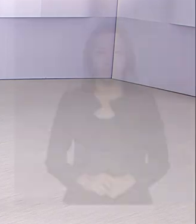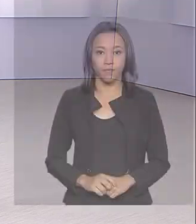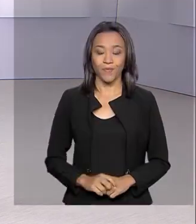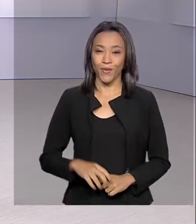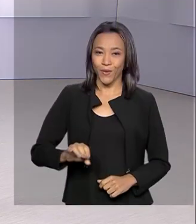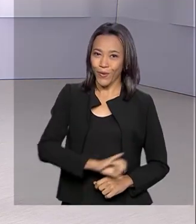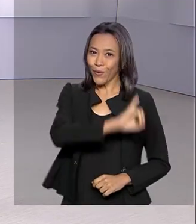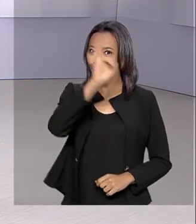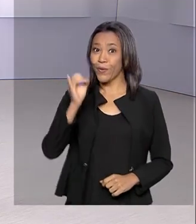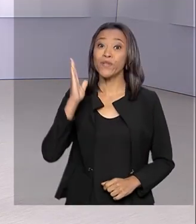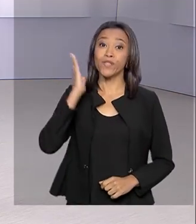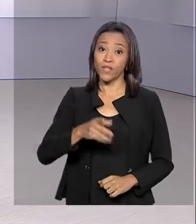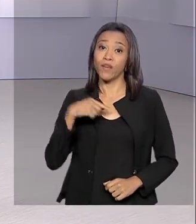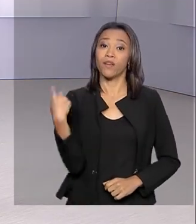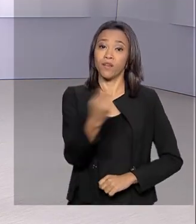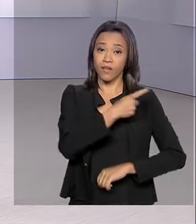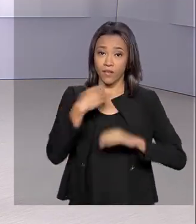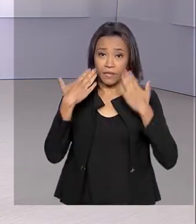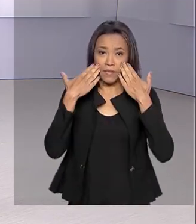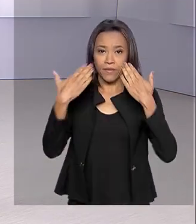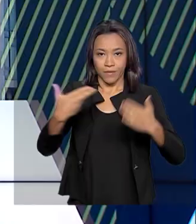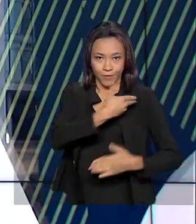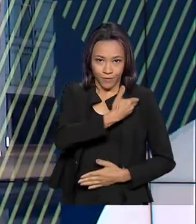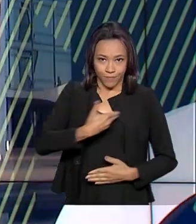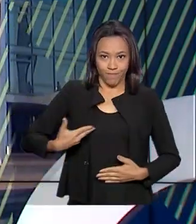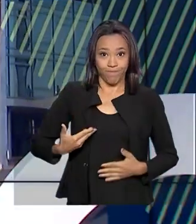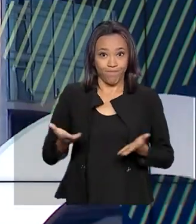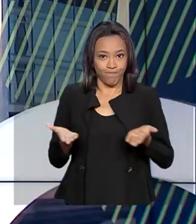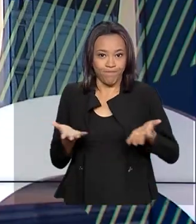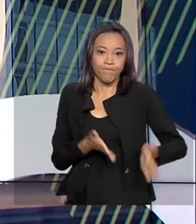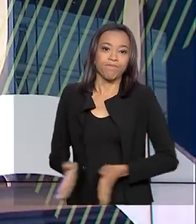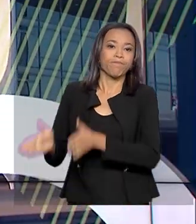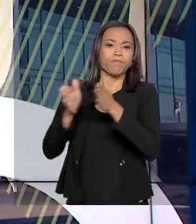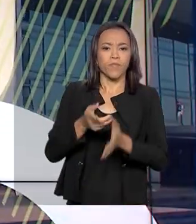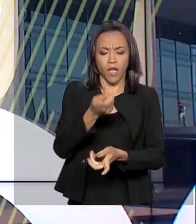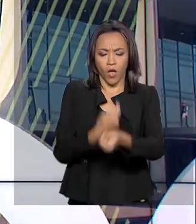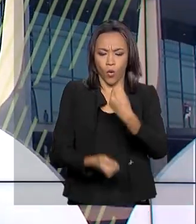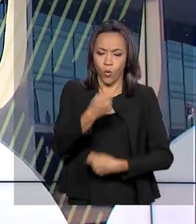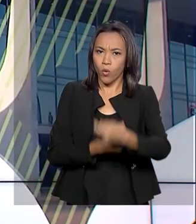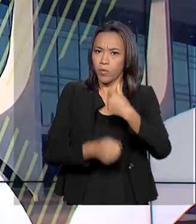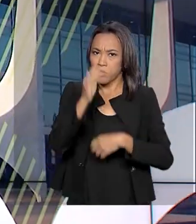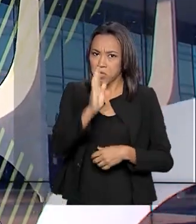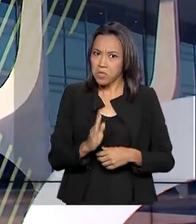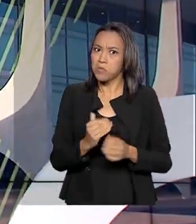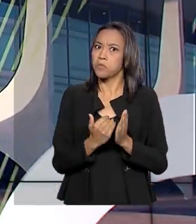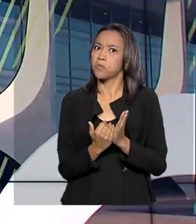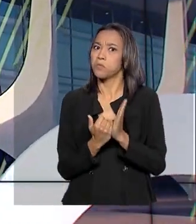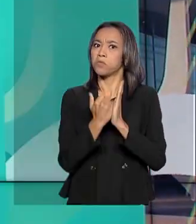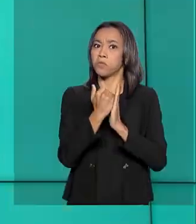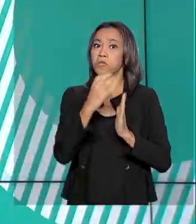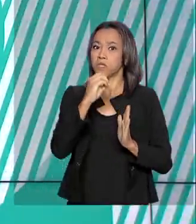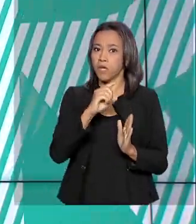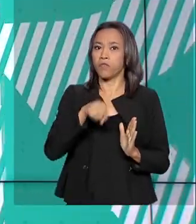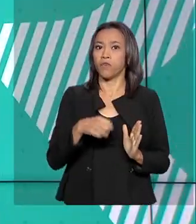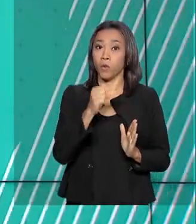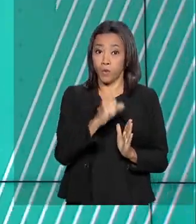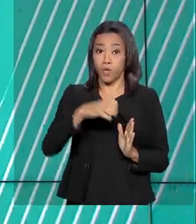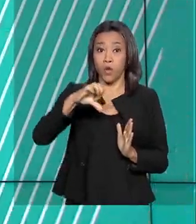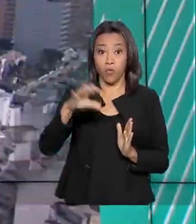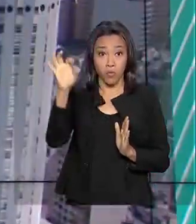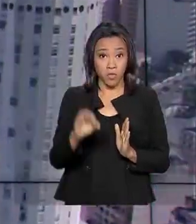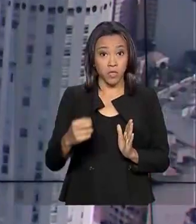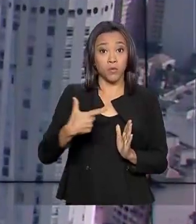Olá, já estamos no ar com o governo agora. A economia brasileira cresceu 0,89% em